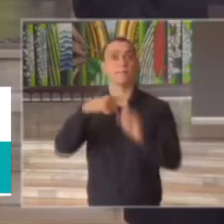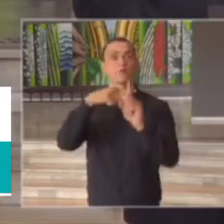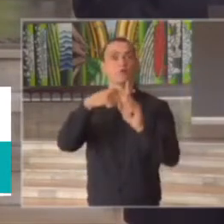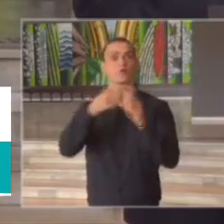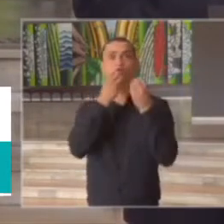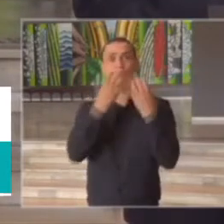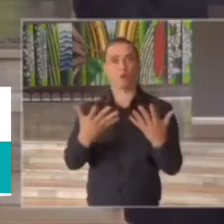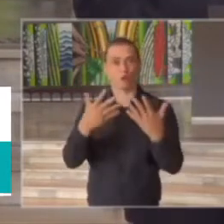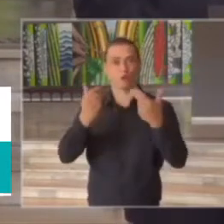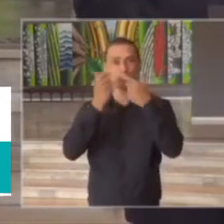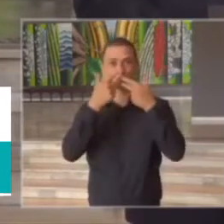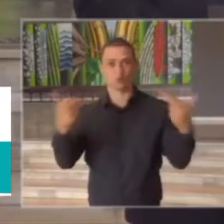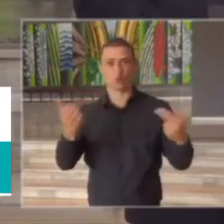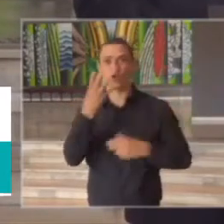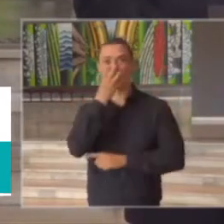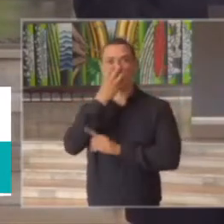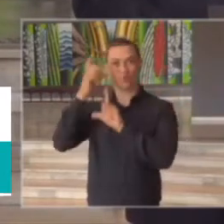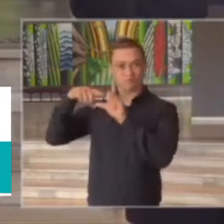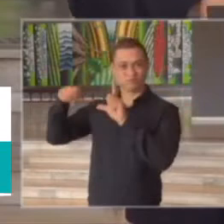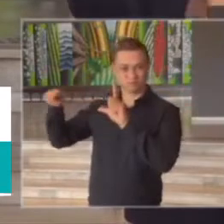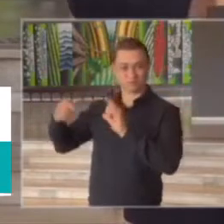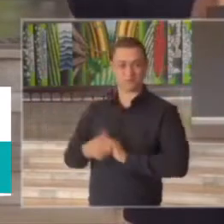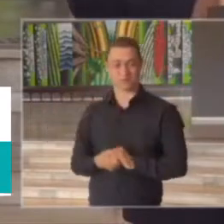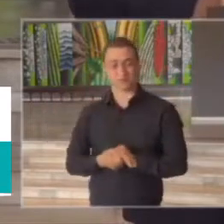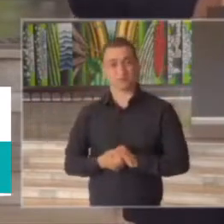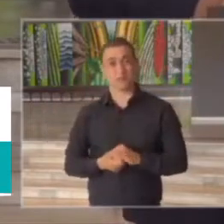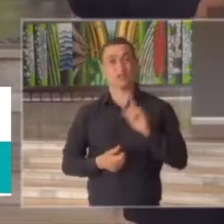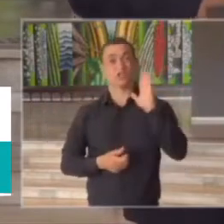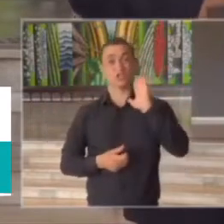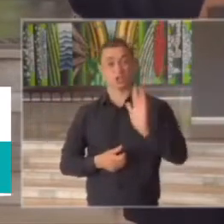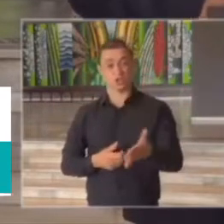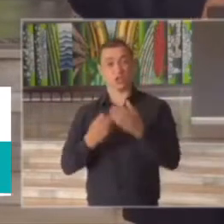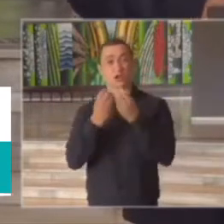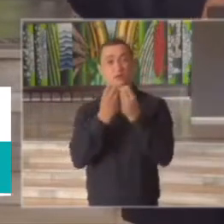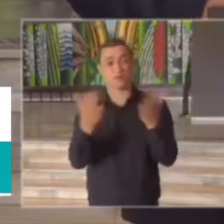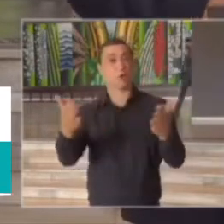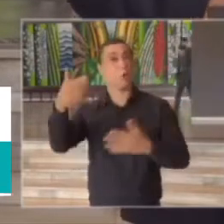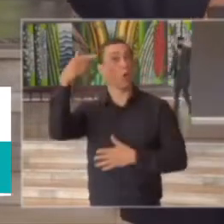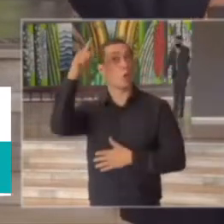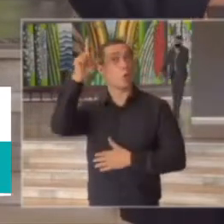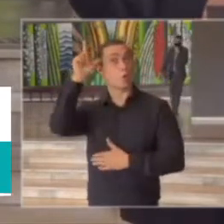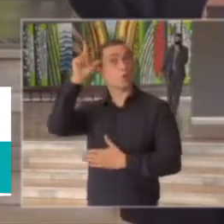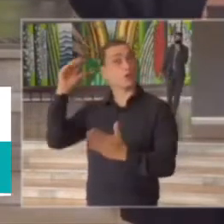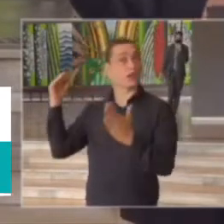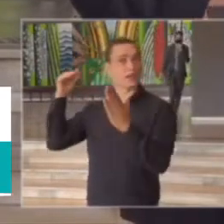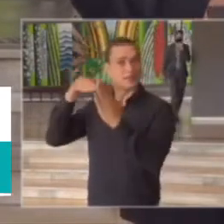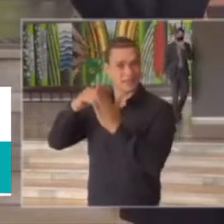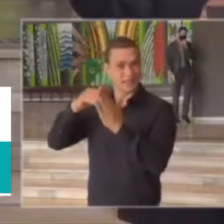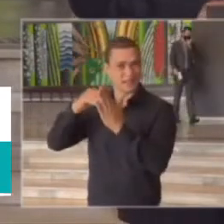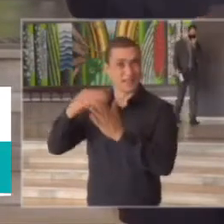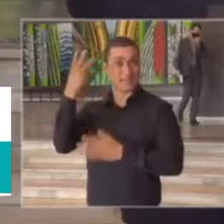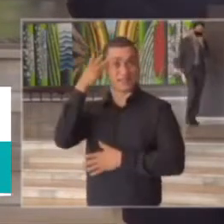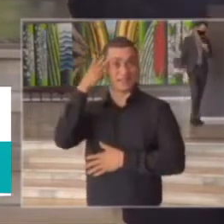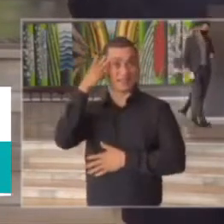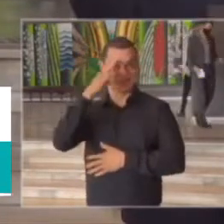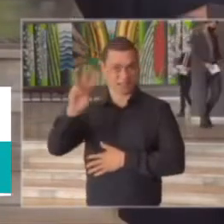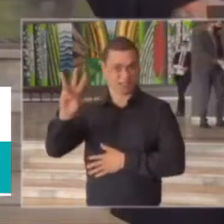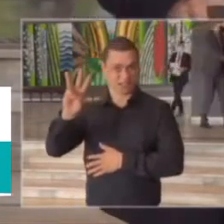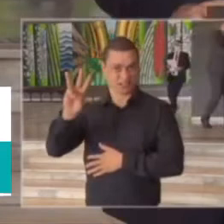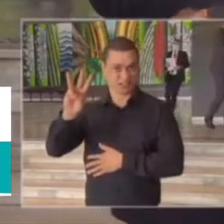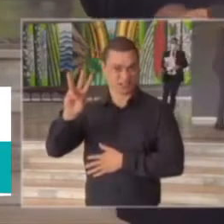nesses três dias segunda, terça e quarta-feira perdão segunda, terça, quarta e quinta-feira